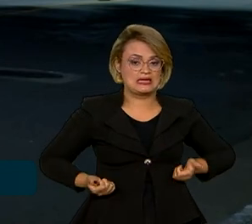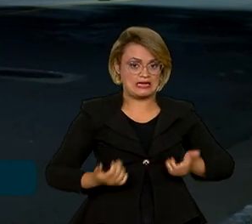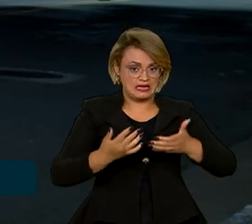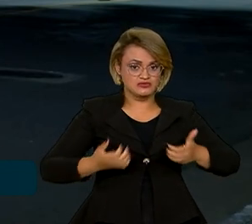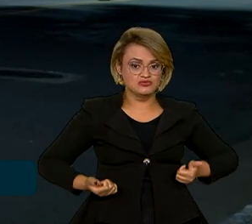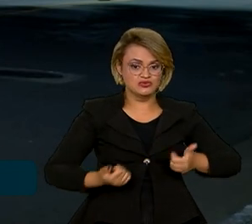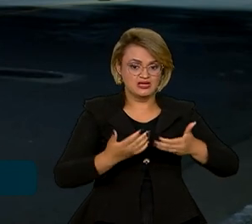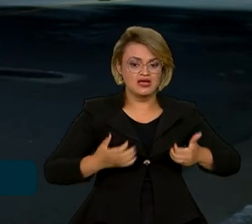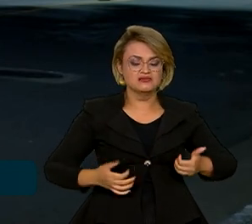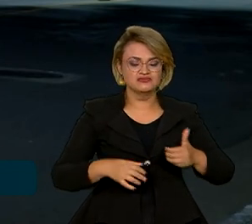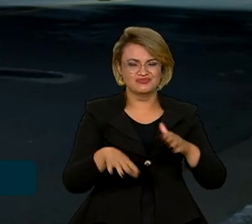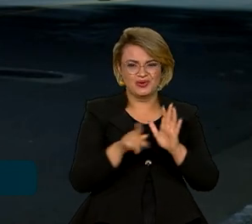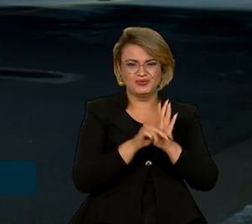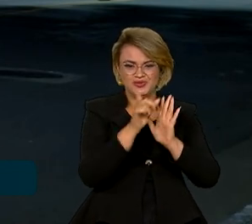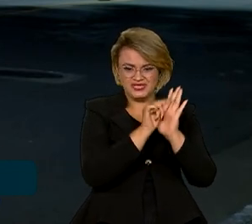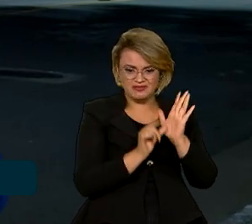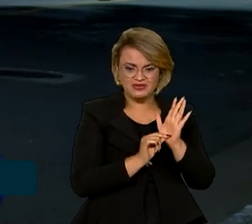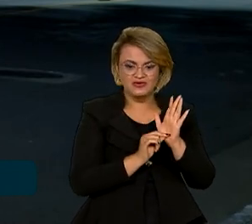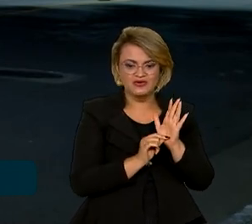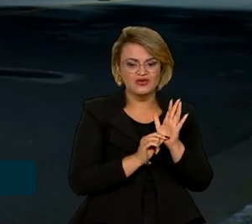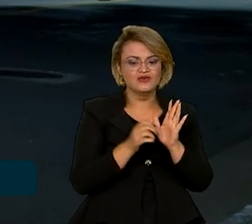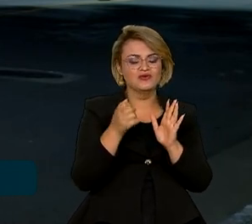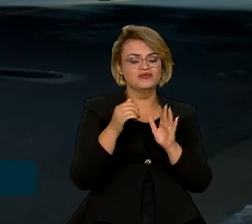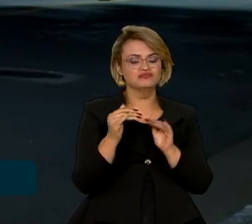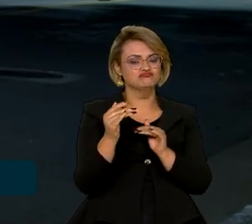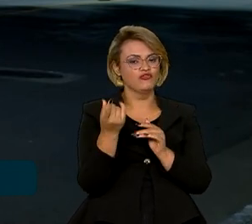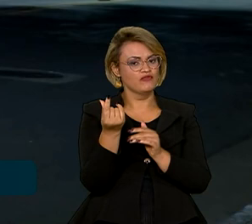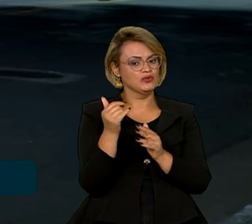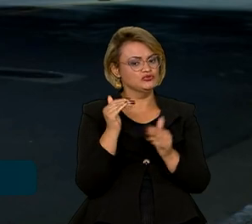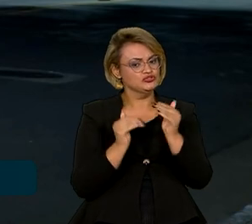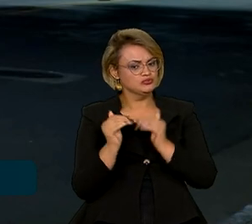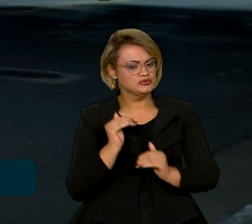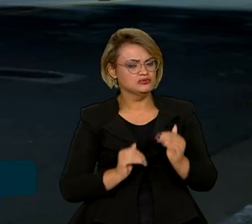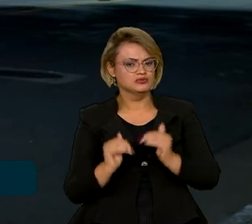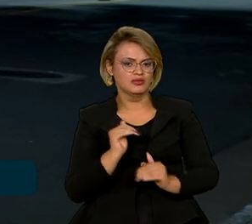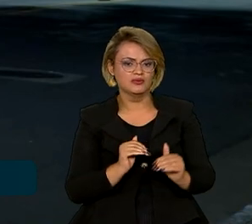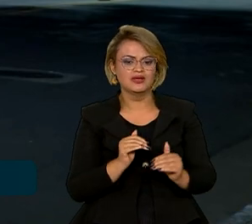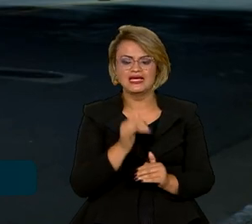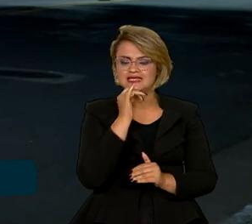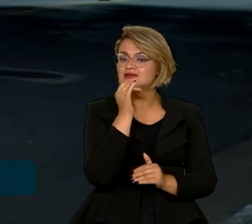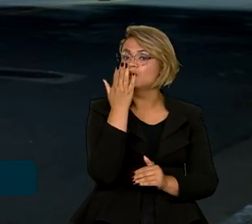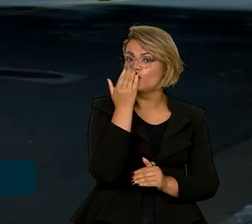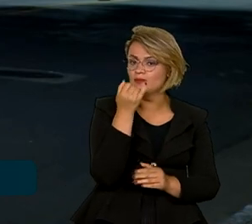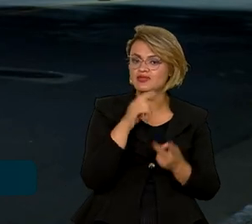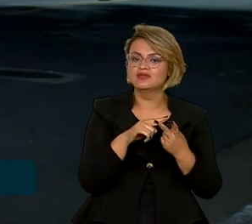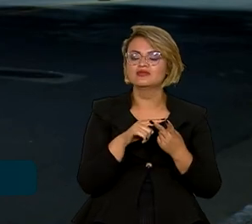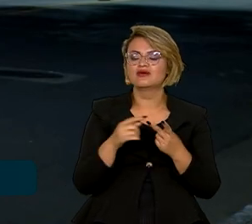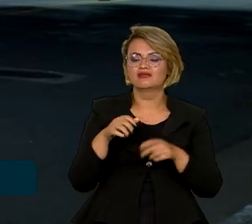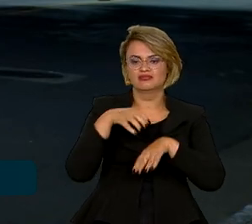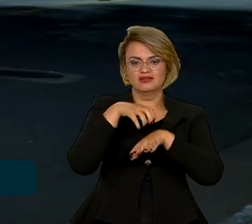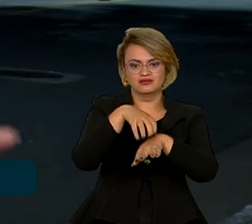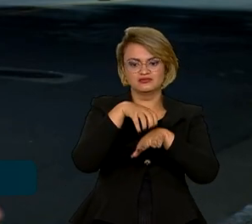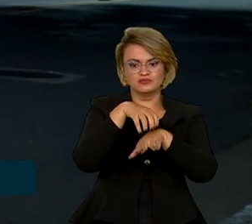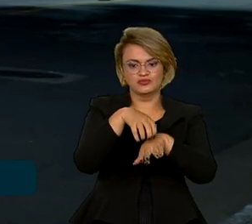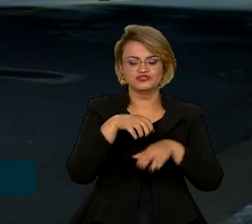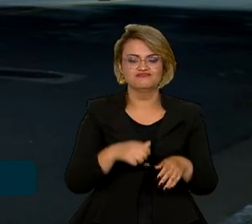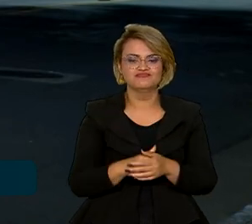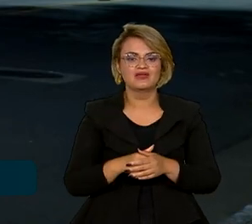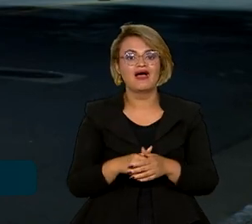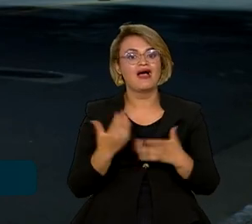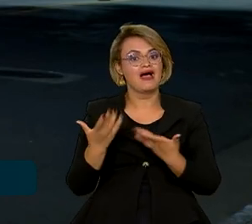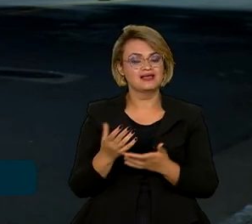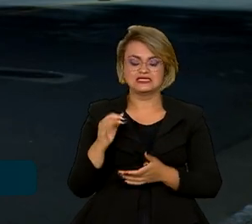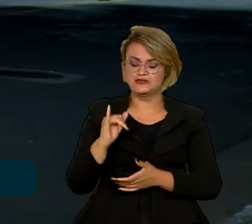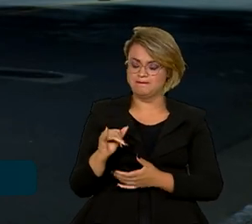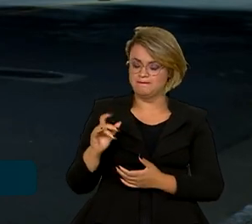orçamento dos brasileiros tiveram aí uma desaceleração nos preços, alimentos e transportes. E, com isso, esse